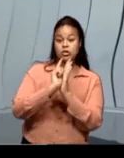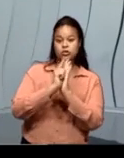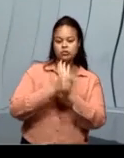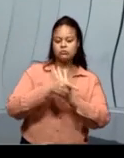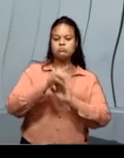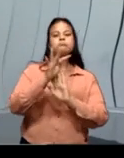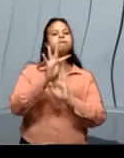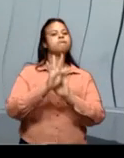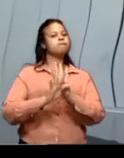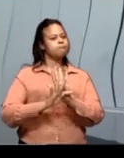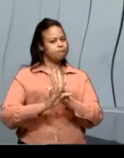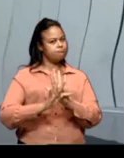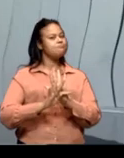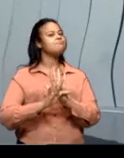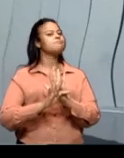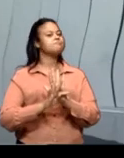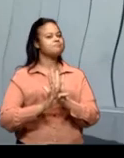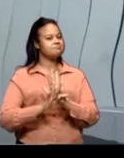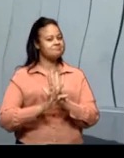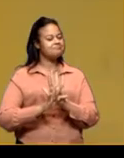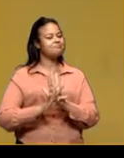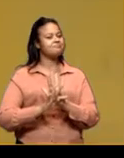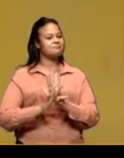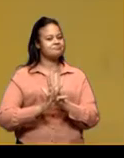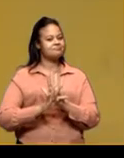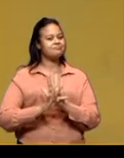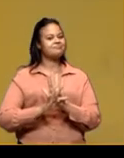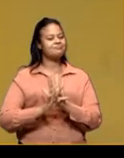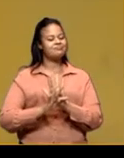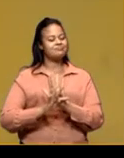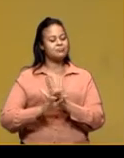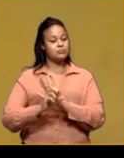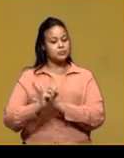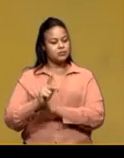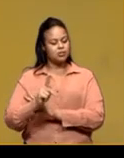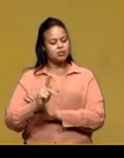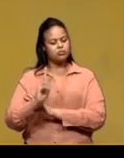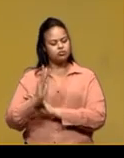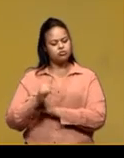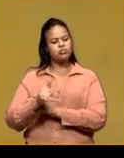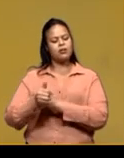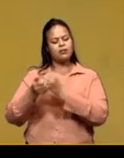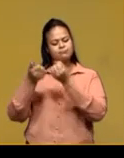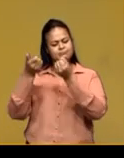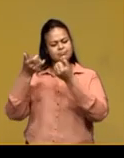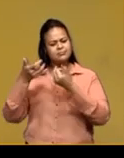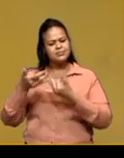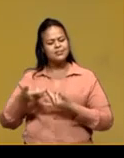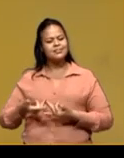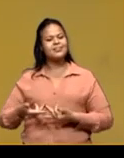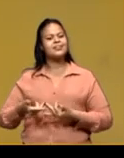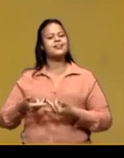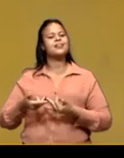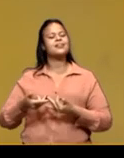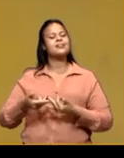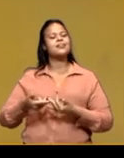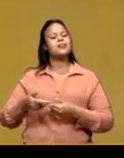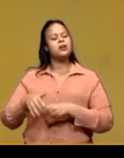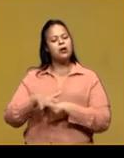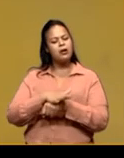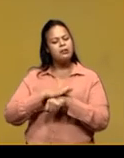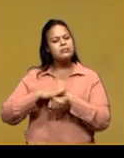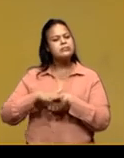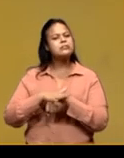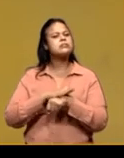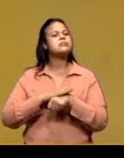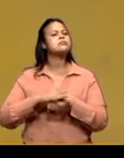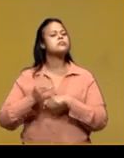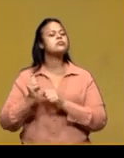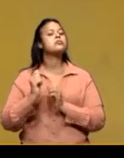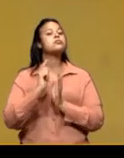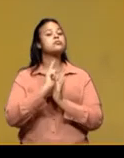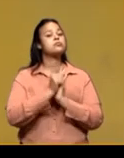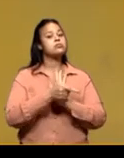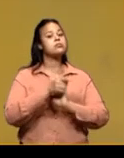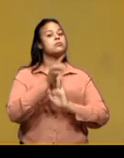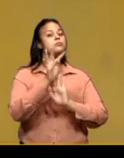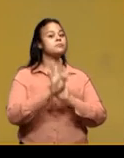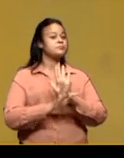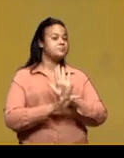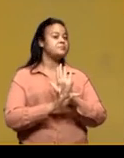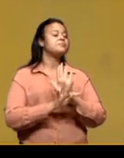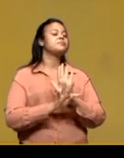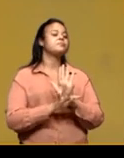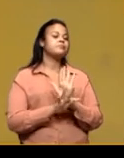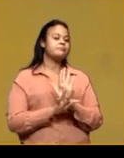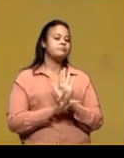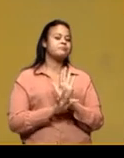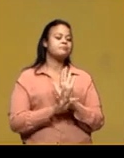textual. Ok? A gente já até comentou sobre isso em outras aulas. É um gênero textual.